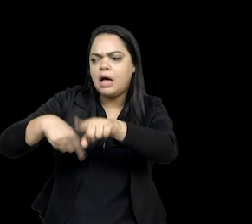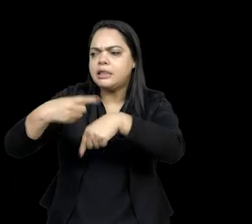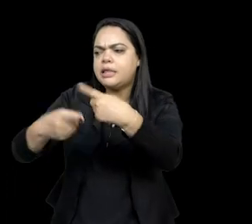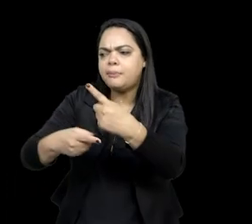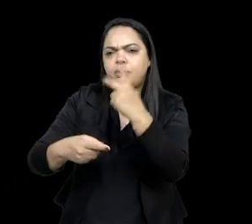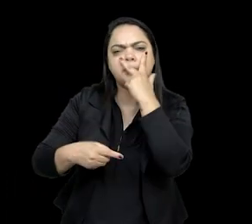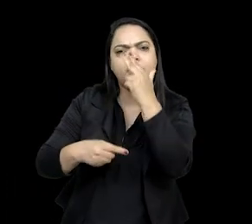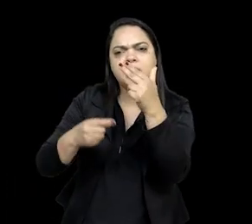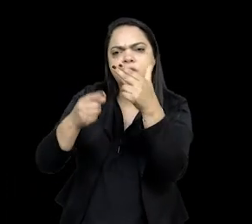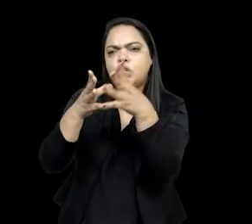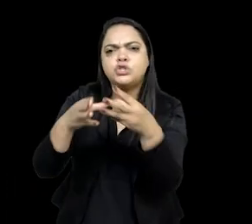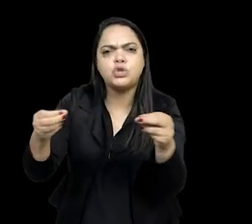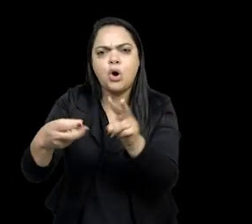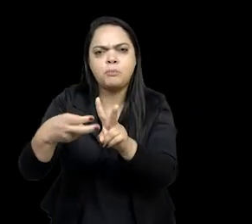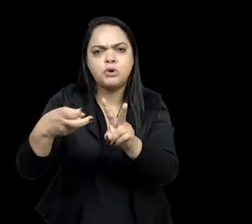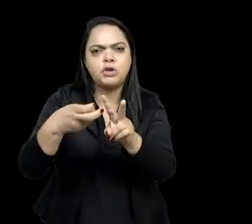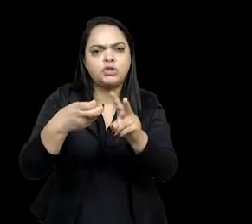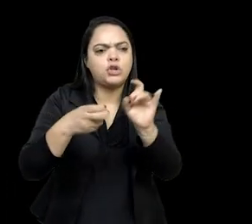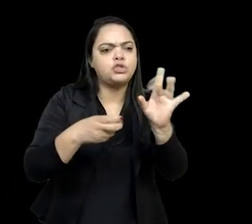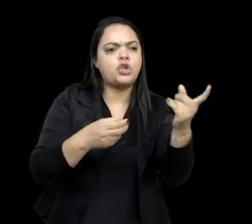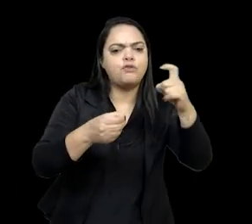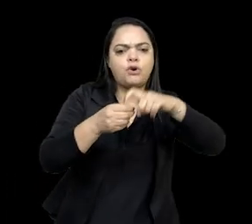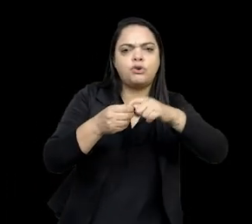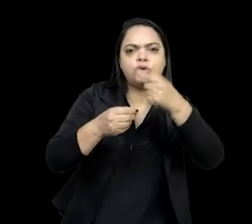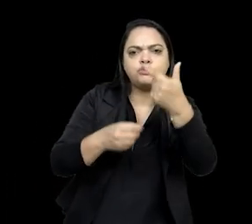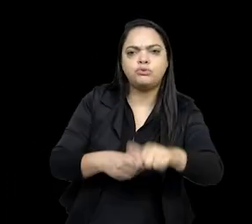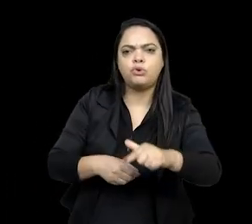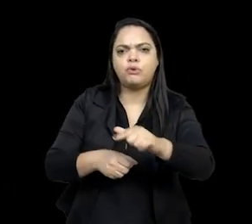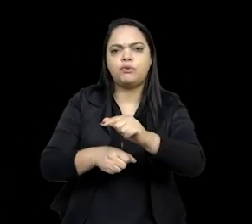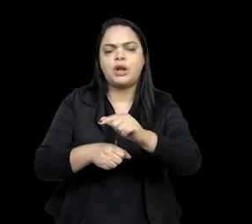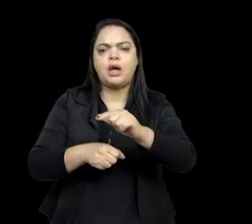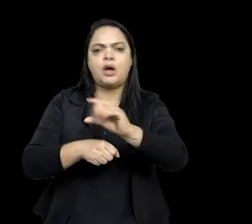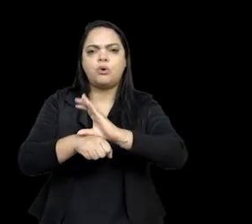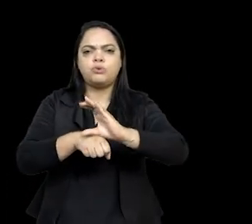sobem e voltam na Constituinte, de 1987.